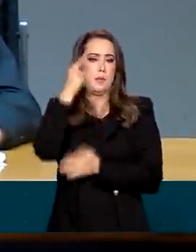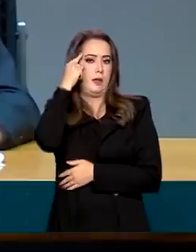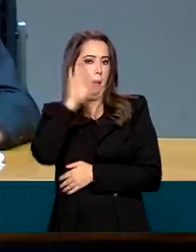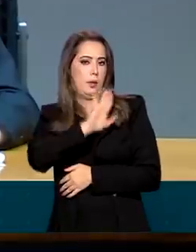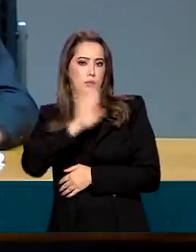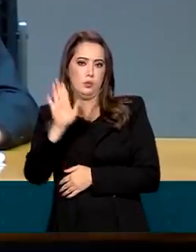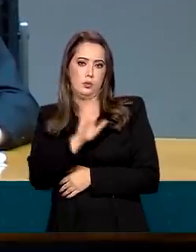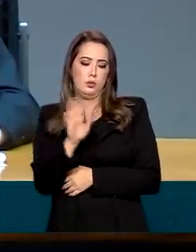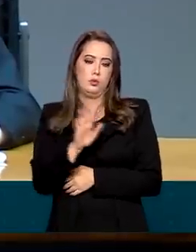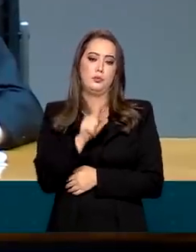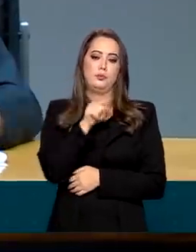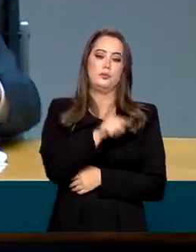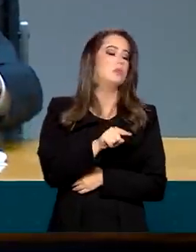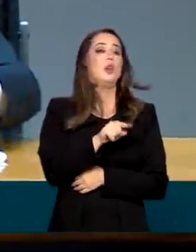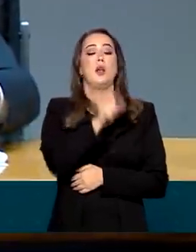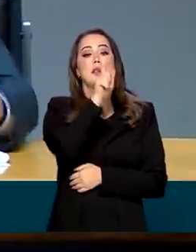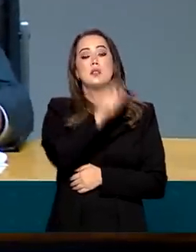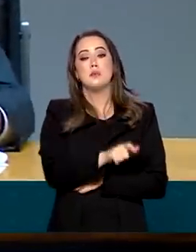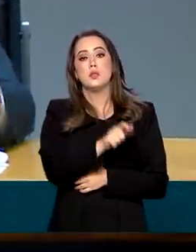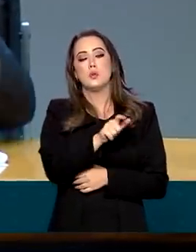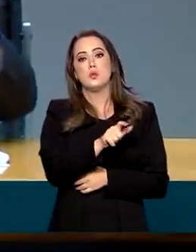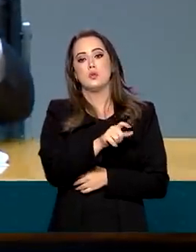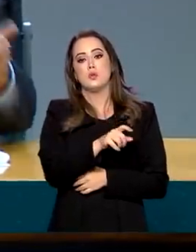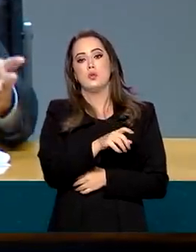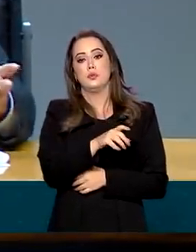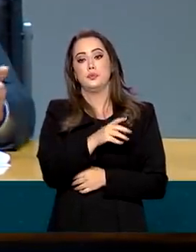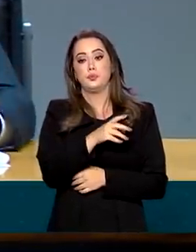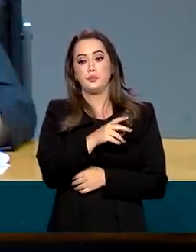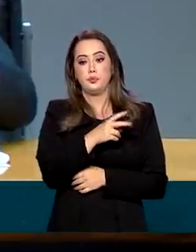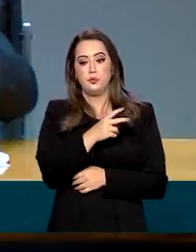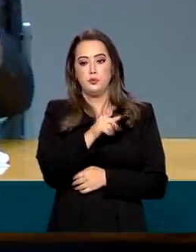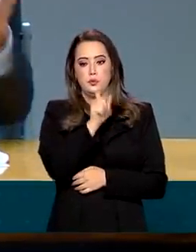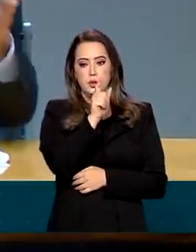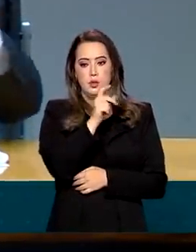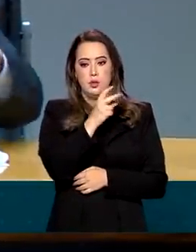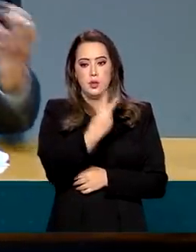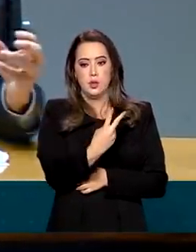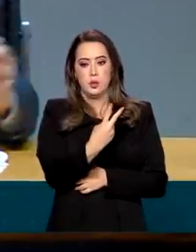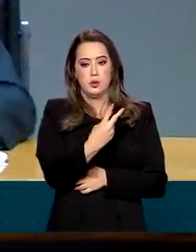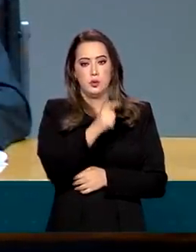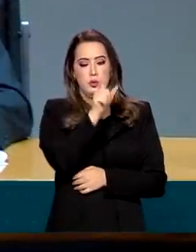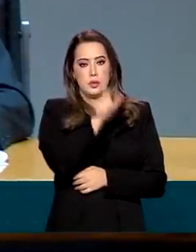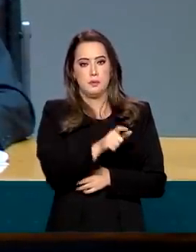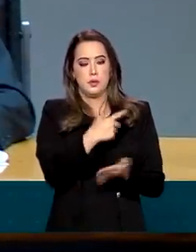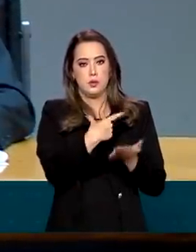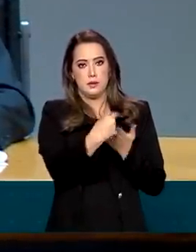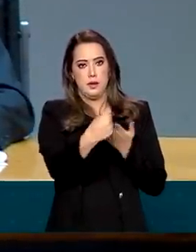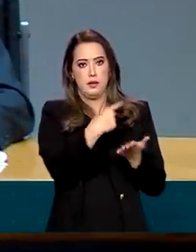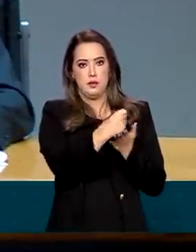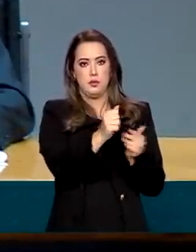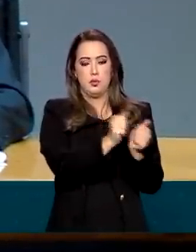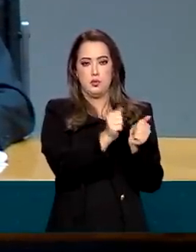os dois demissionários, porque saíram quatro, porque dois são adjuntos. Quando sai o titular, sai o adjunto.